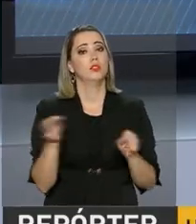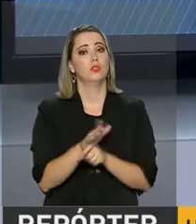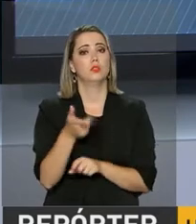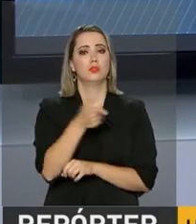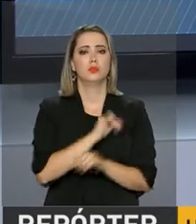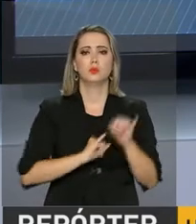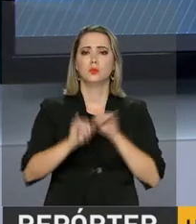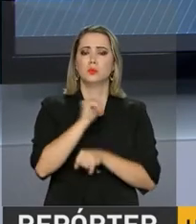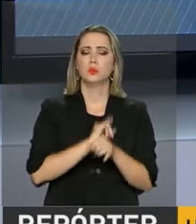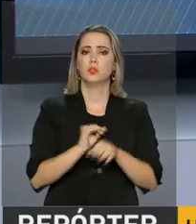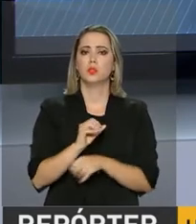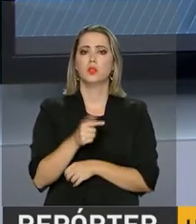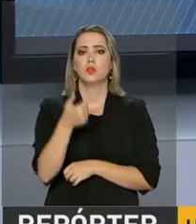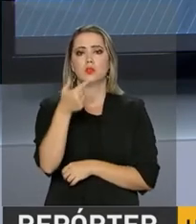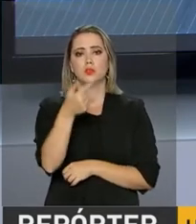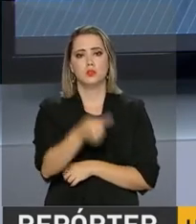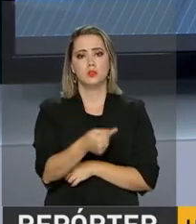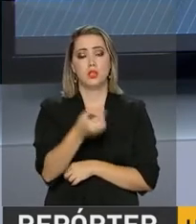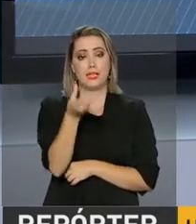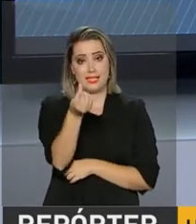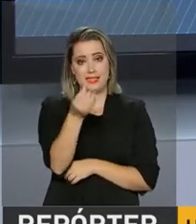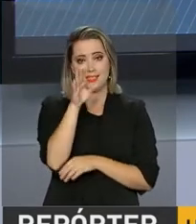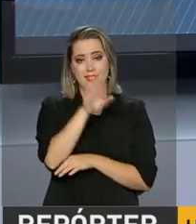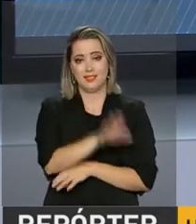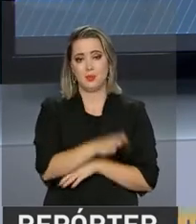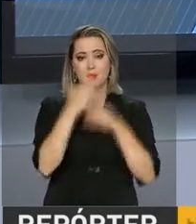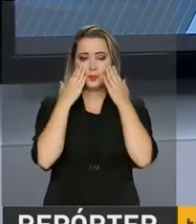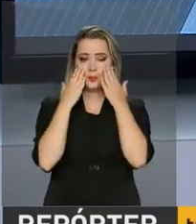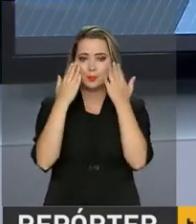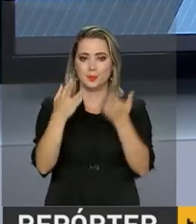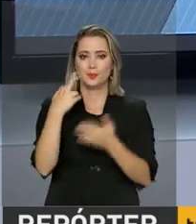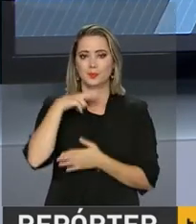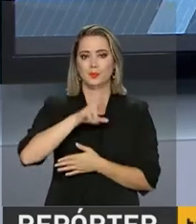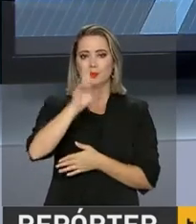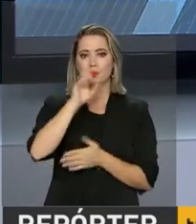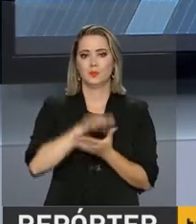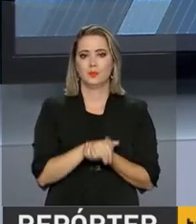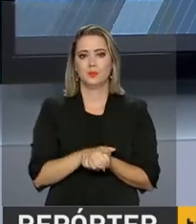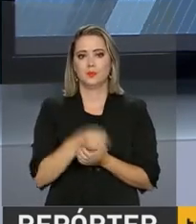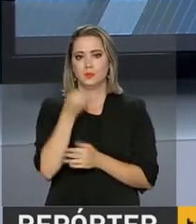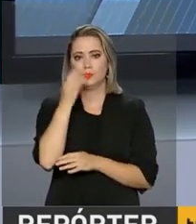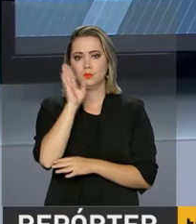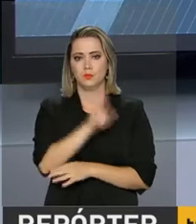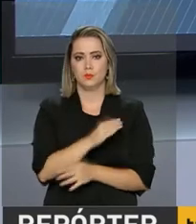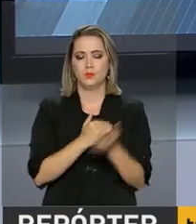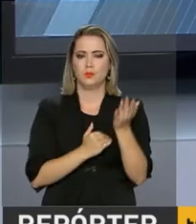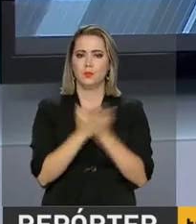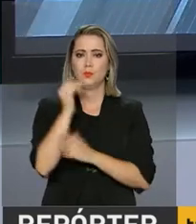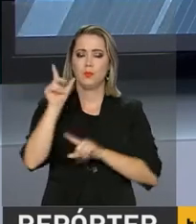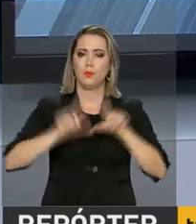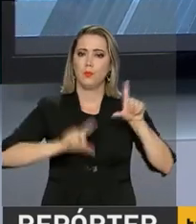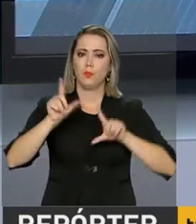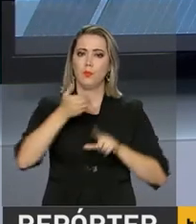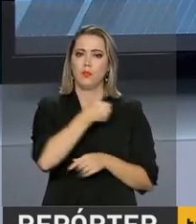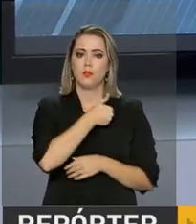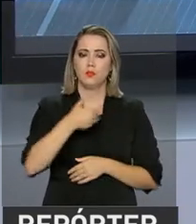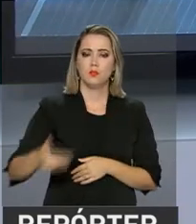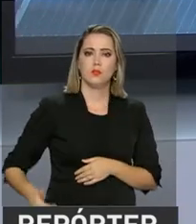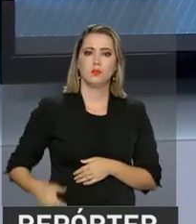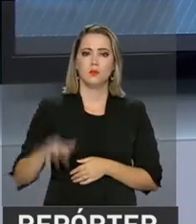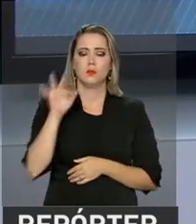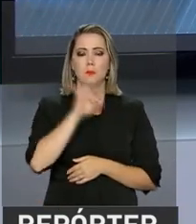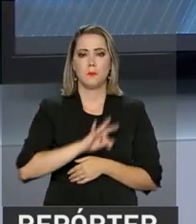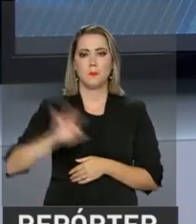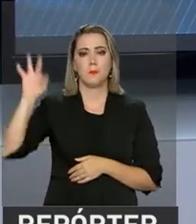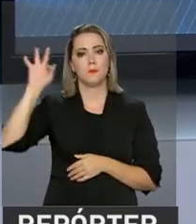momento com mais informações ou às seis da tarde na próxima edição do Repórter NBR. Uma boa tarde para você e continue com a gente